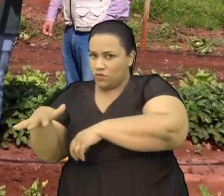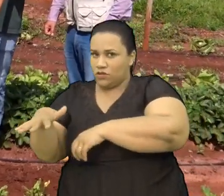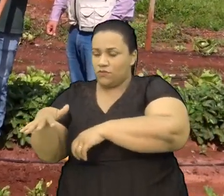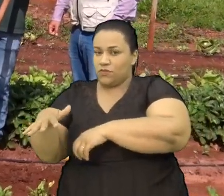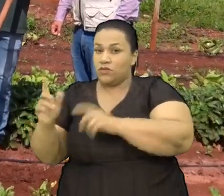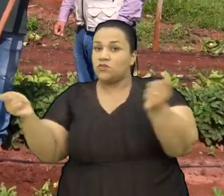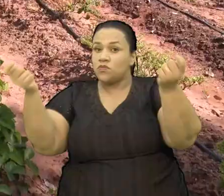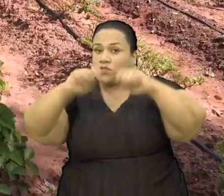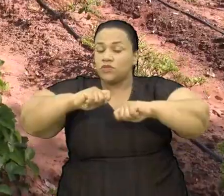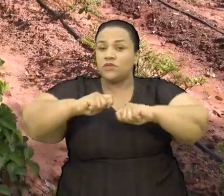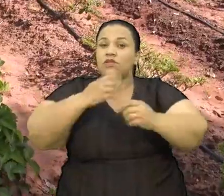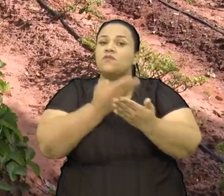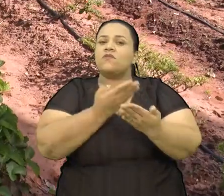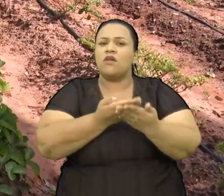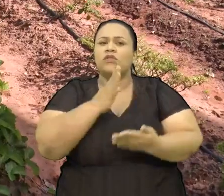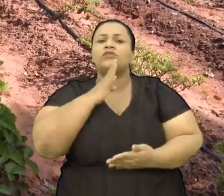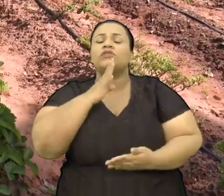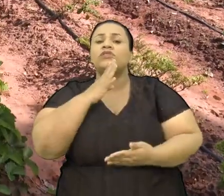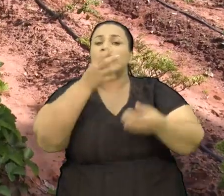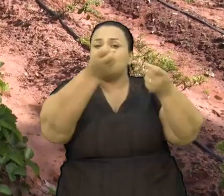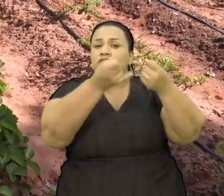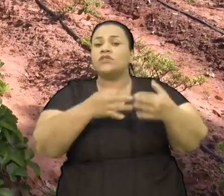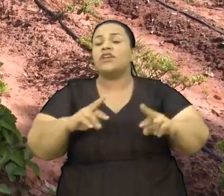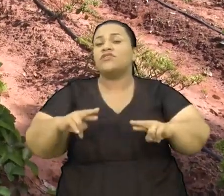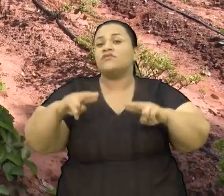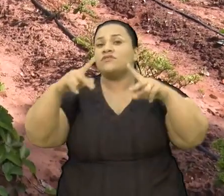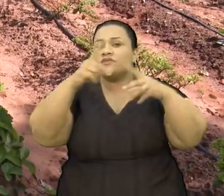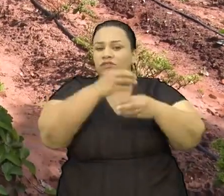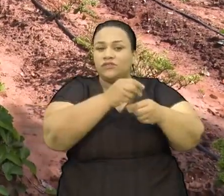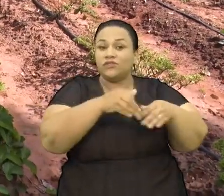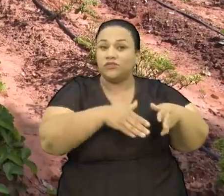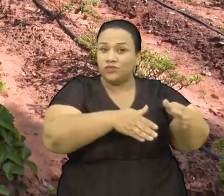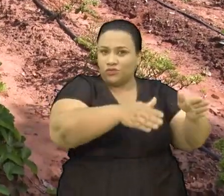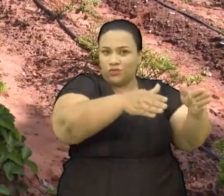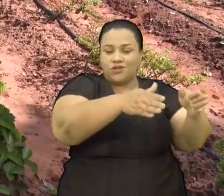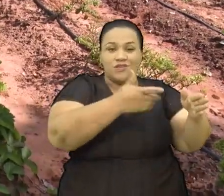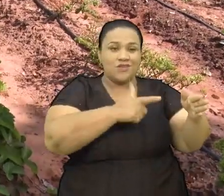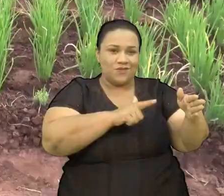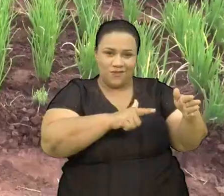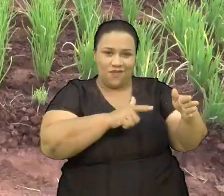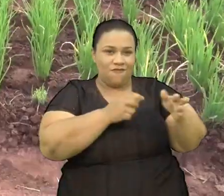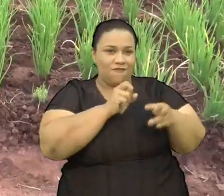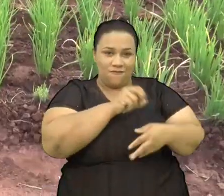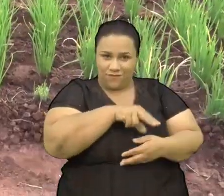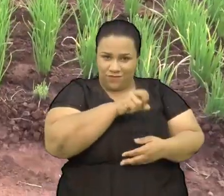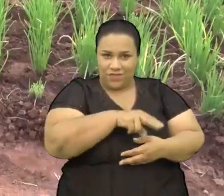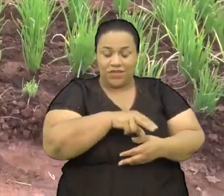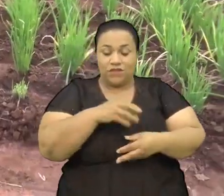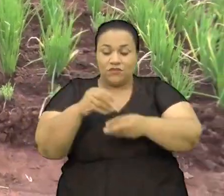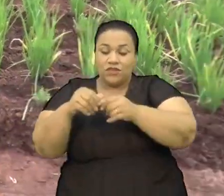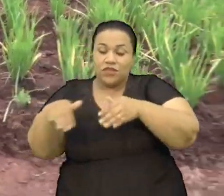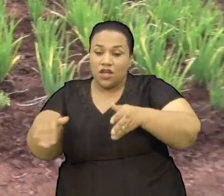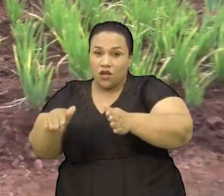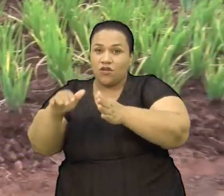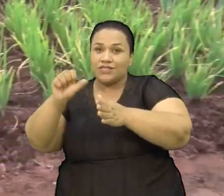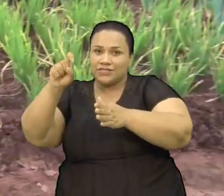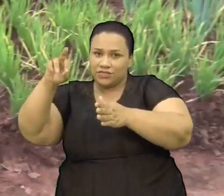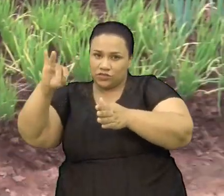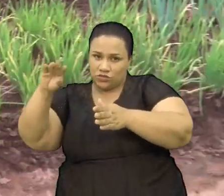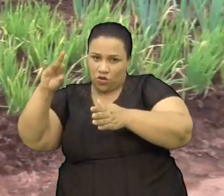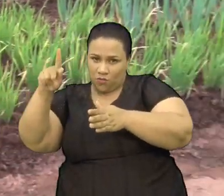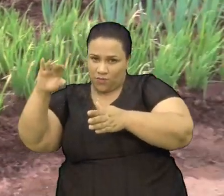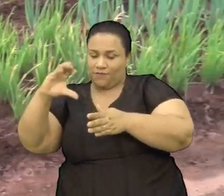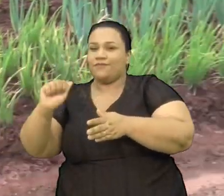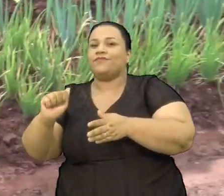conhecimento E nos explica a diferença entre as hortas orgânica e sintrópica E nos